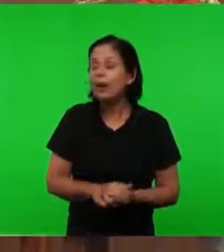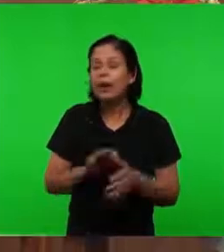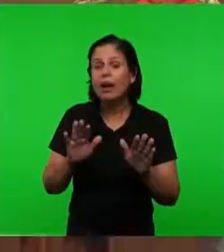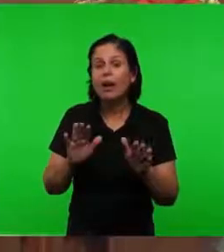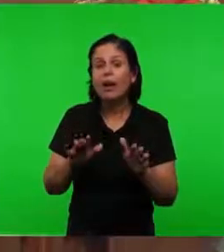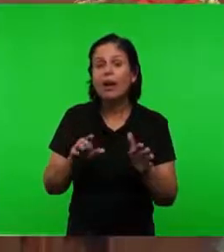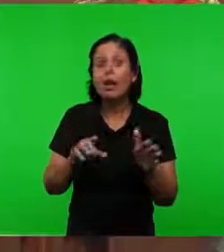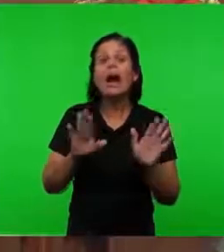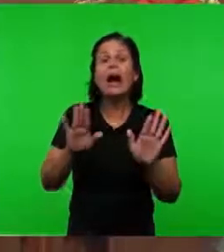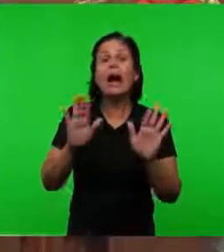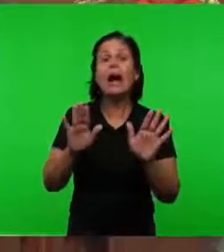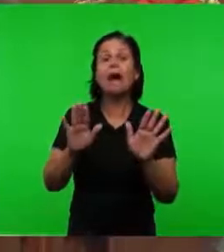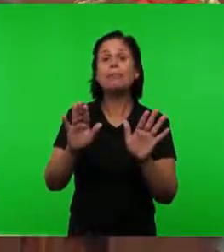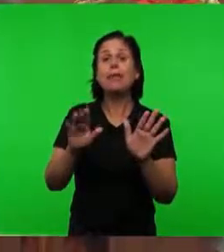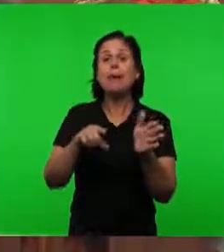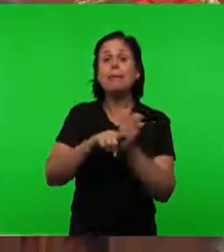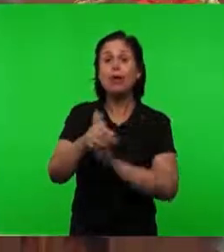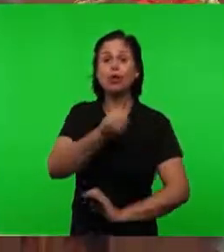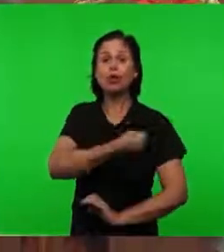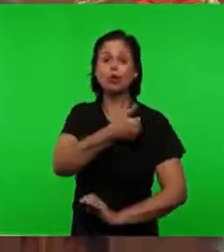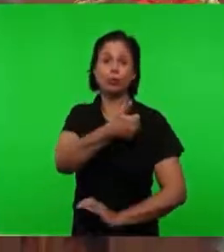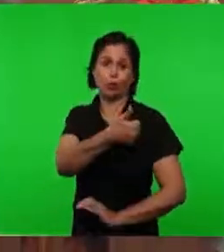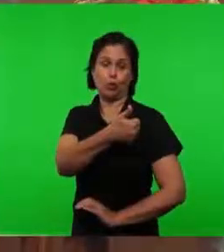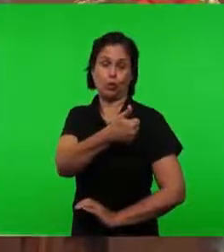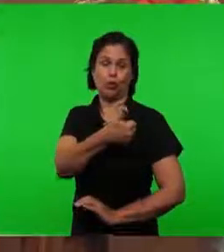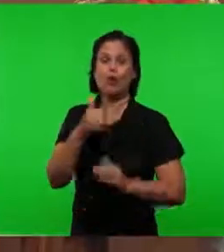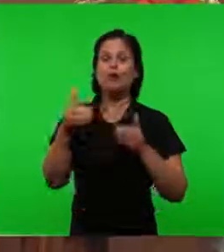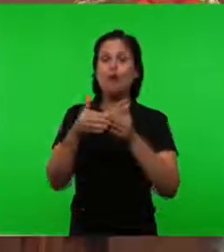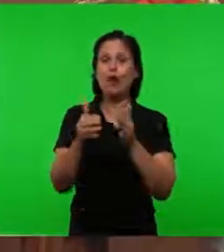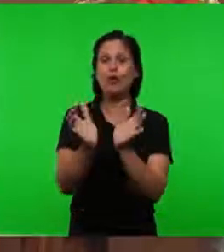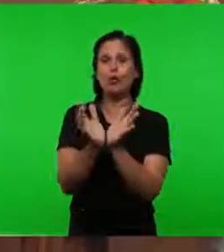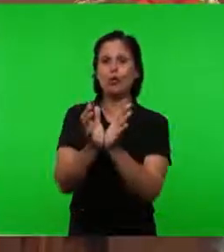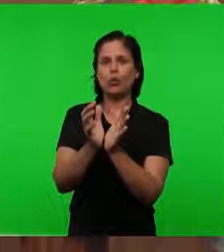pergunta número um Para as senhoras Vai ficar no quadro aqui Não é isso?